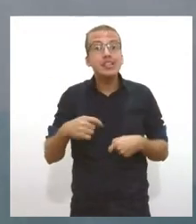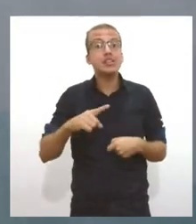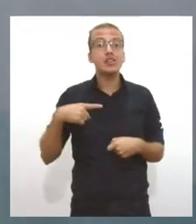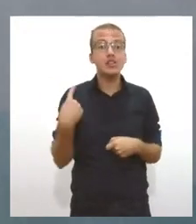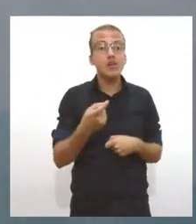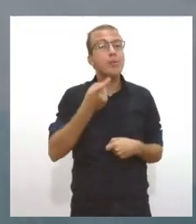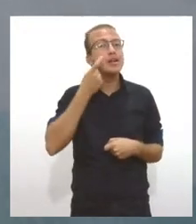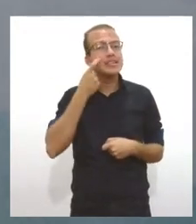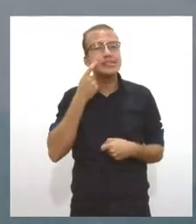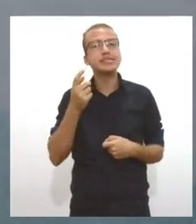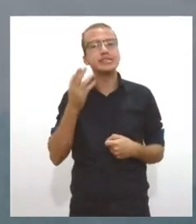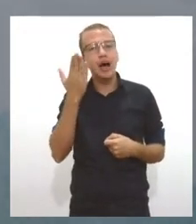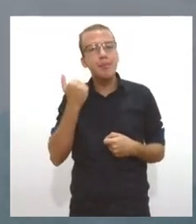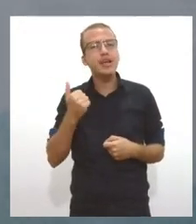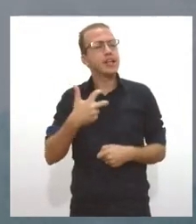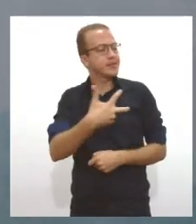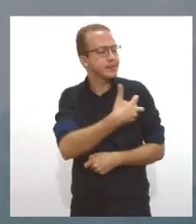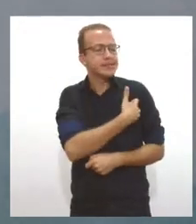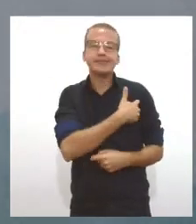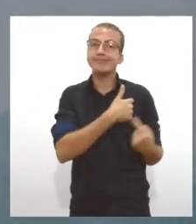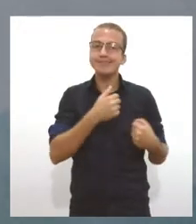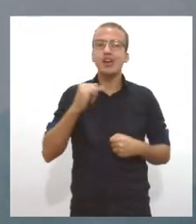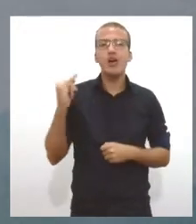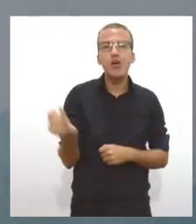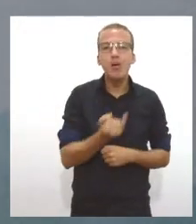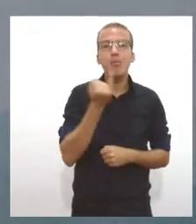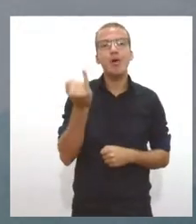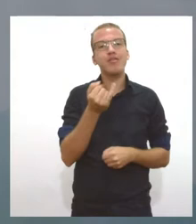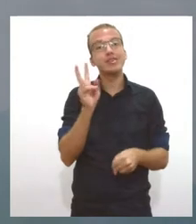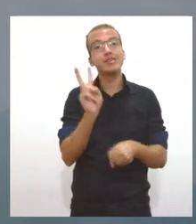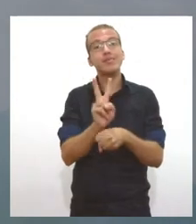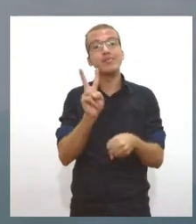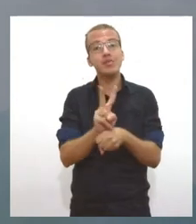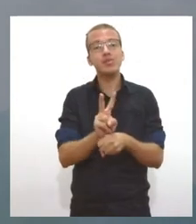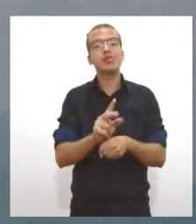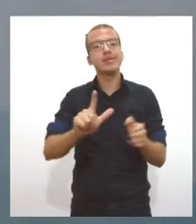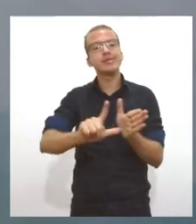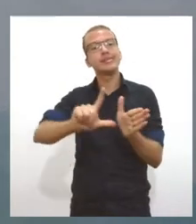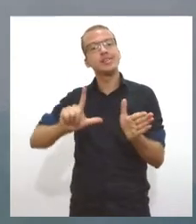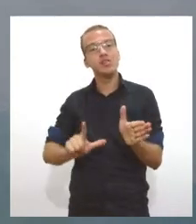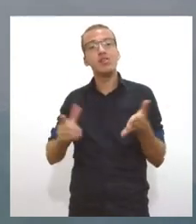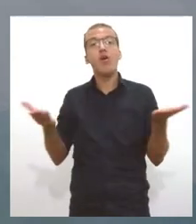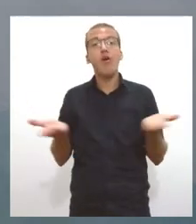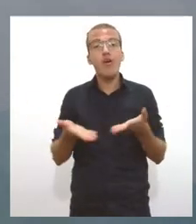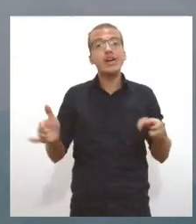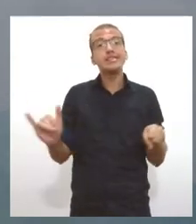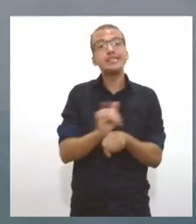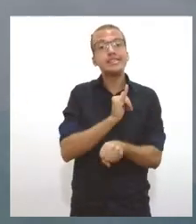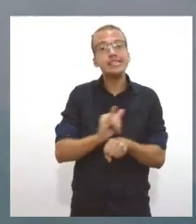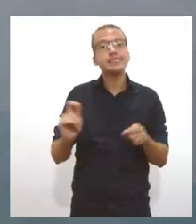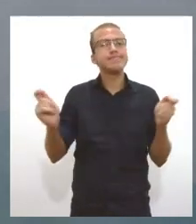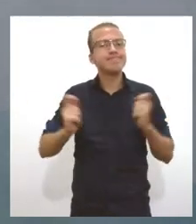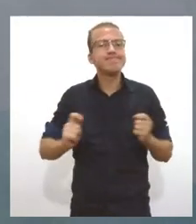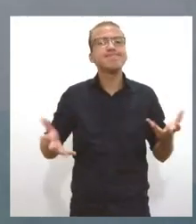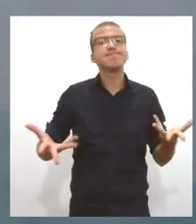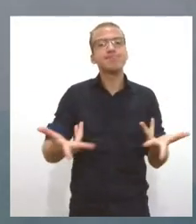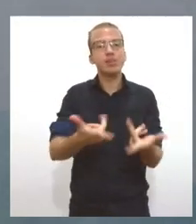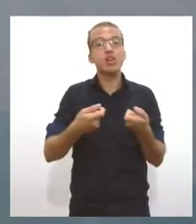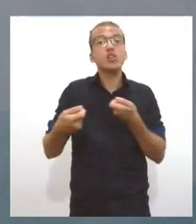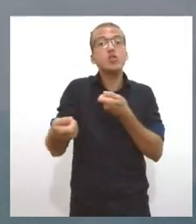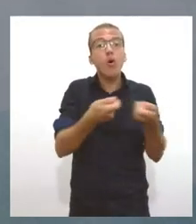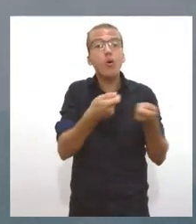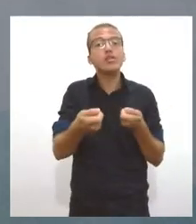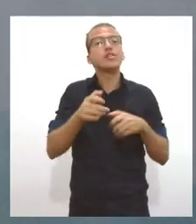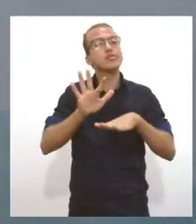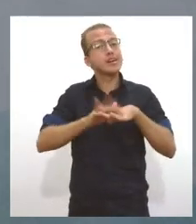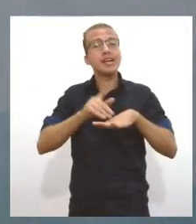vacina, de trabalhar com prevenção. Hoje, a forma que a gente tem mais eficiente e mais eficaz no controle de doenças é com a vacina,